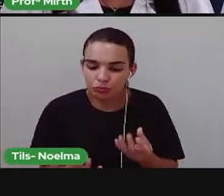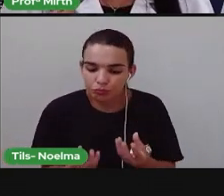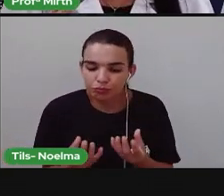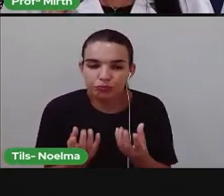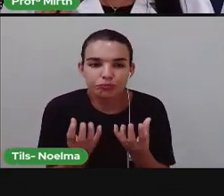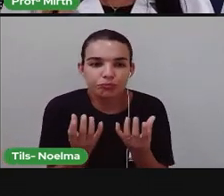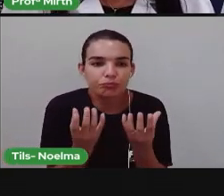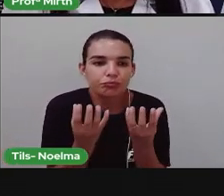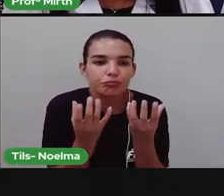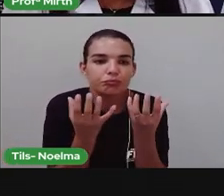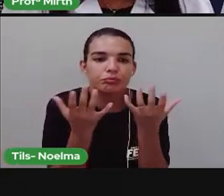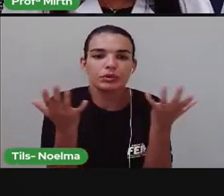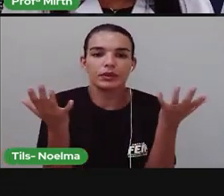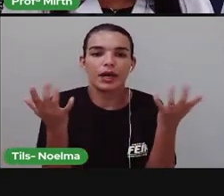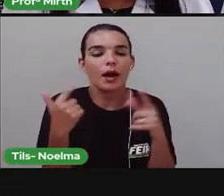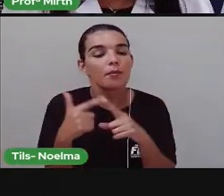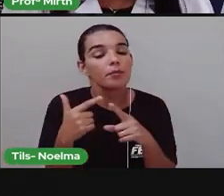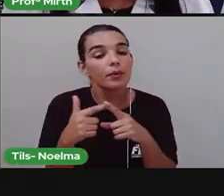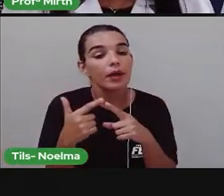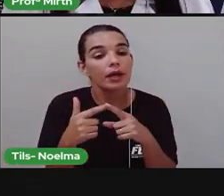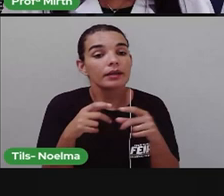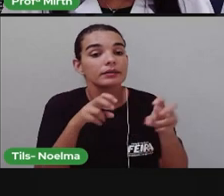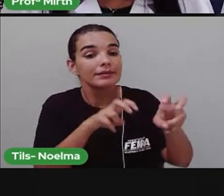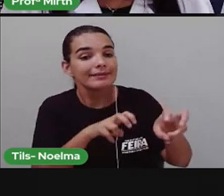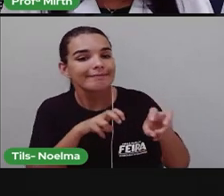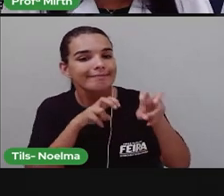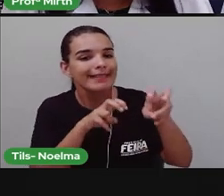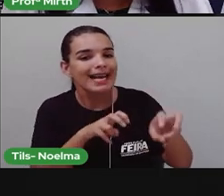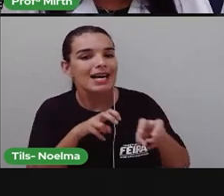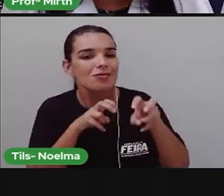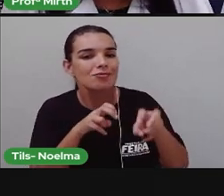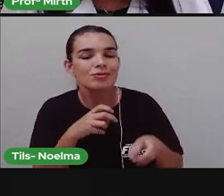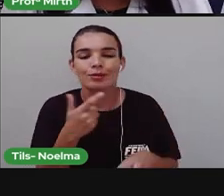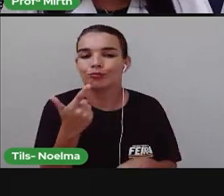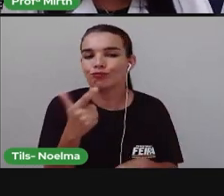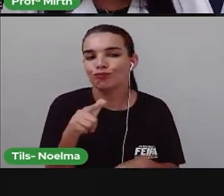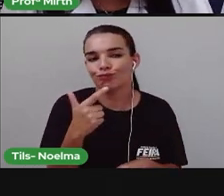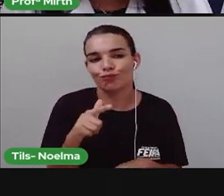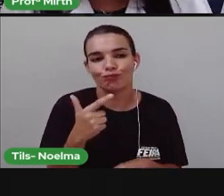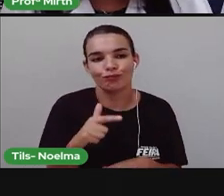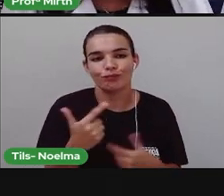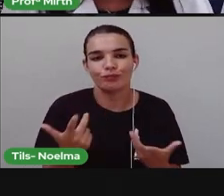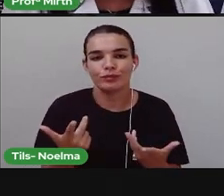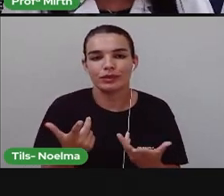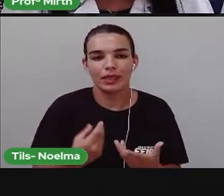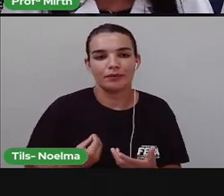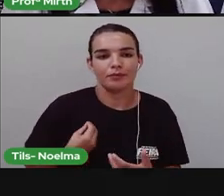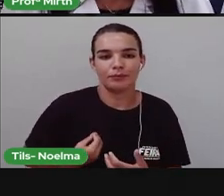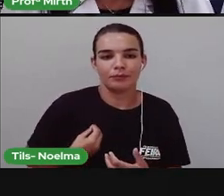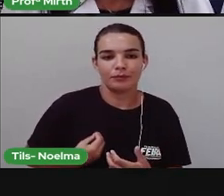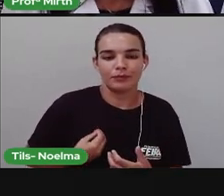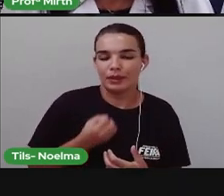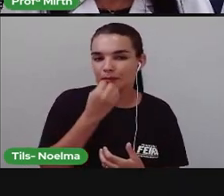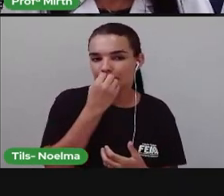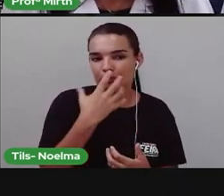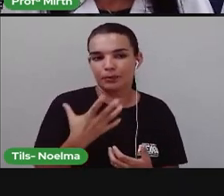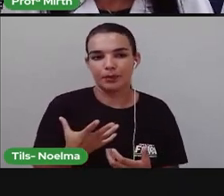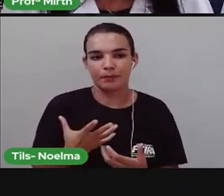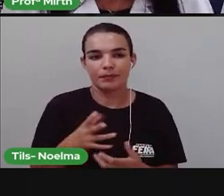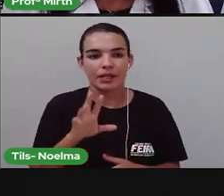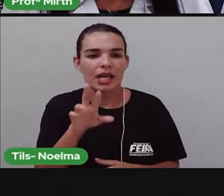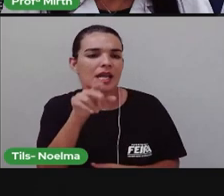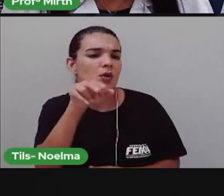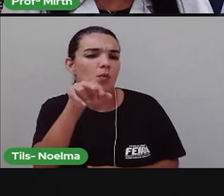É Em relação A sua parte De nutrientes Nutritiva Do solo E ocorre